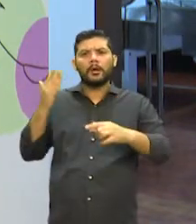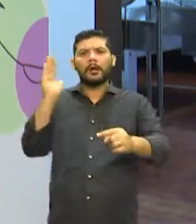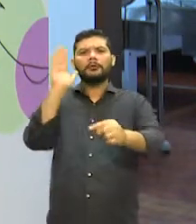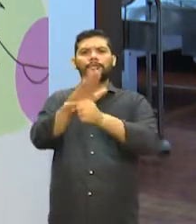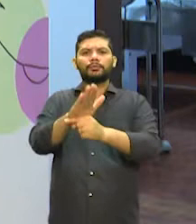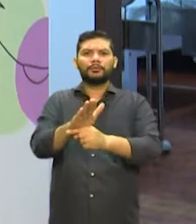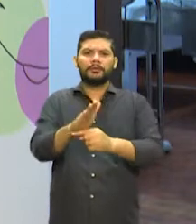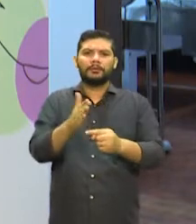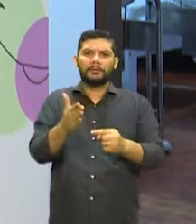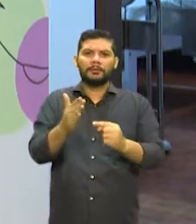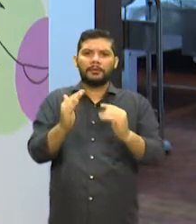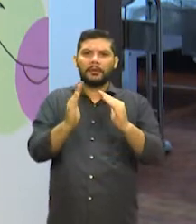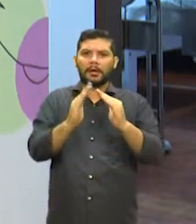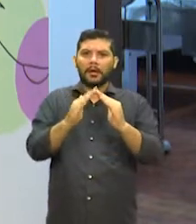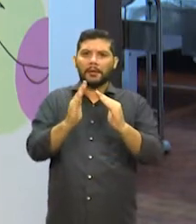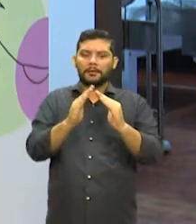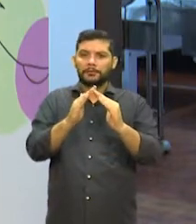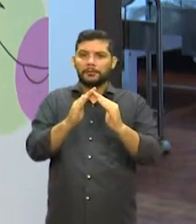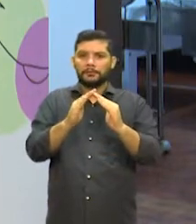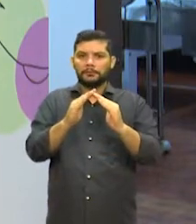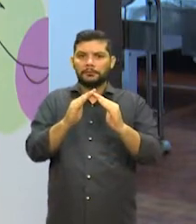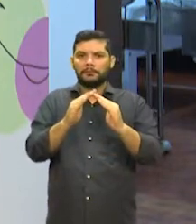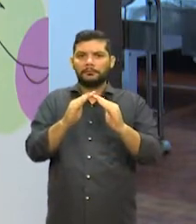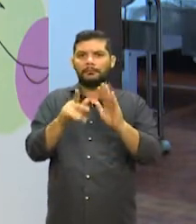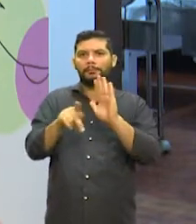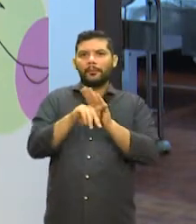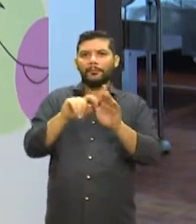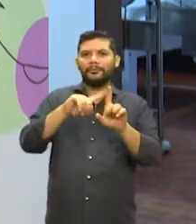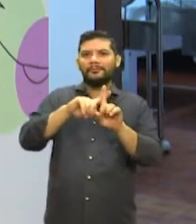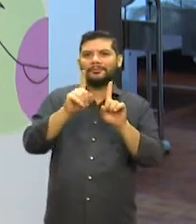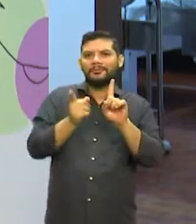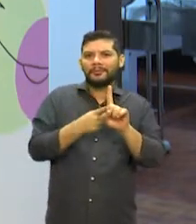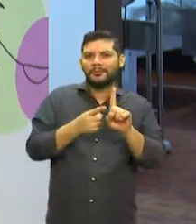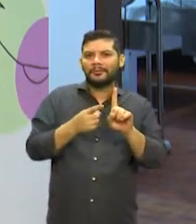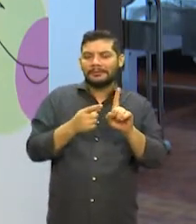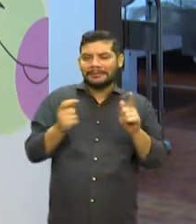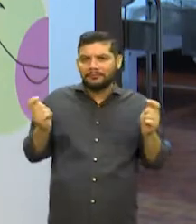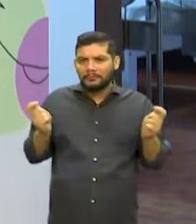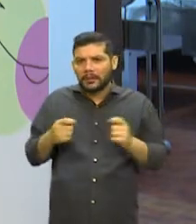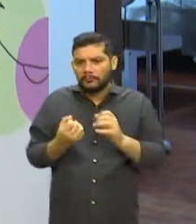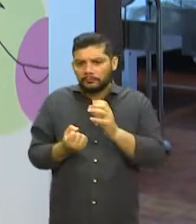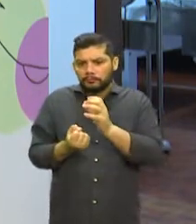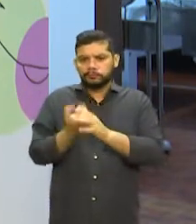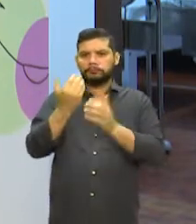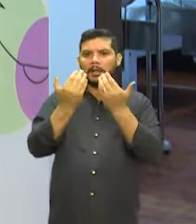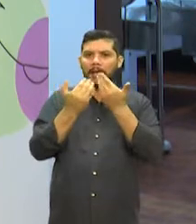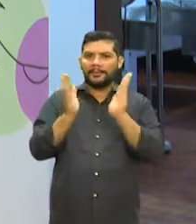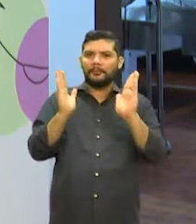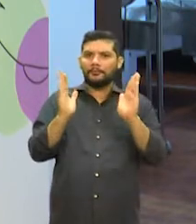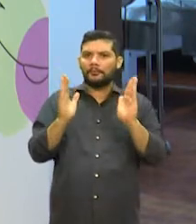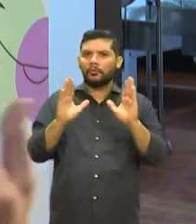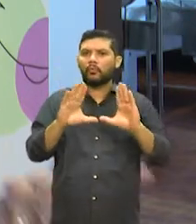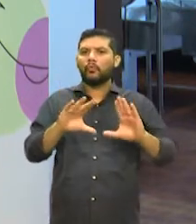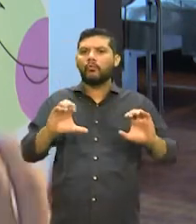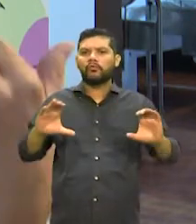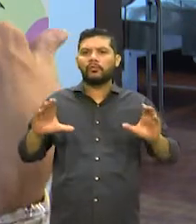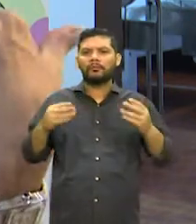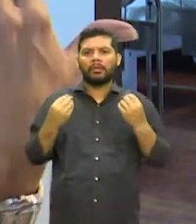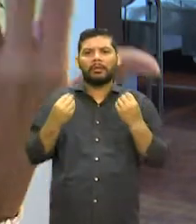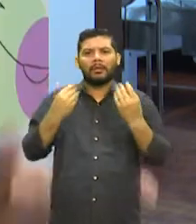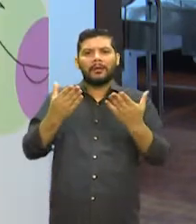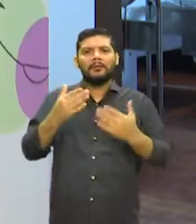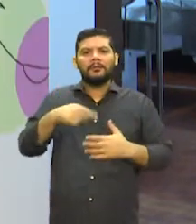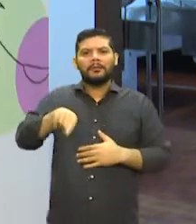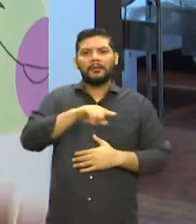viesse a funcionar, viesse a dar o melhor conforto para todas essas mulheres que hoje